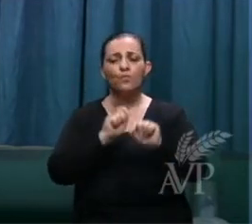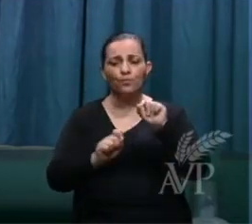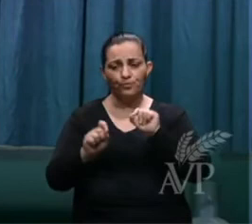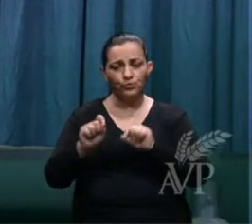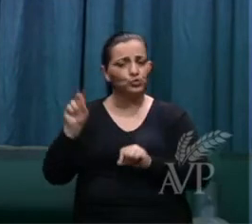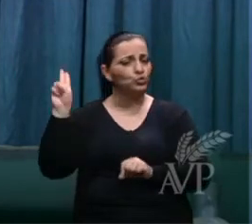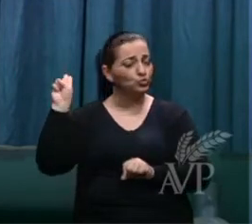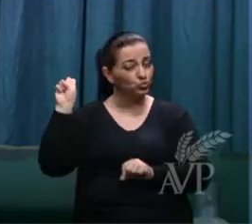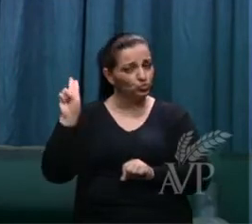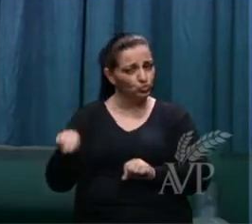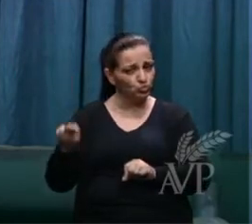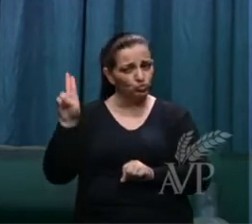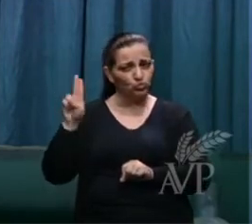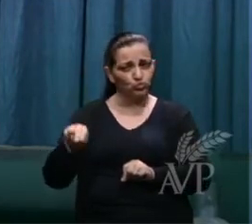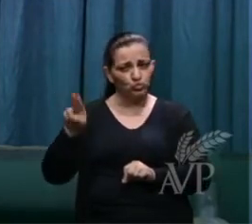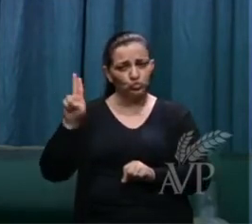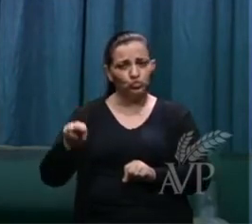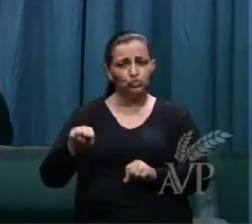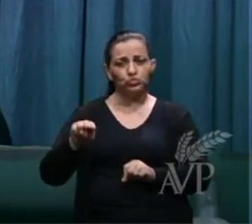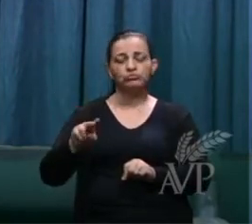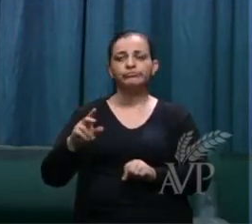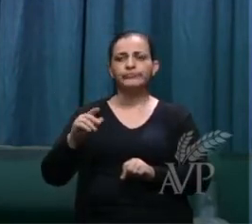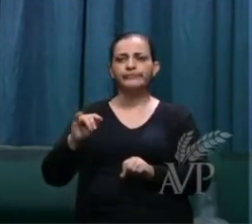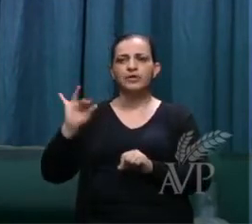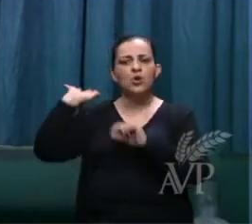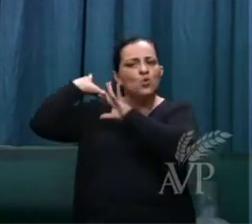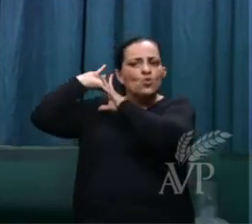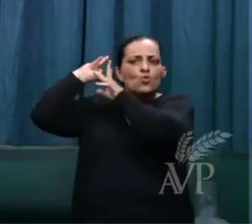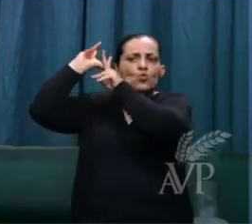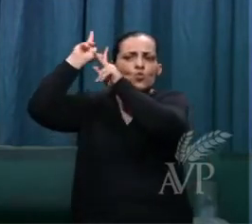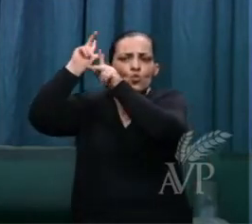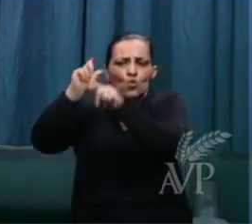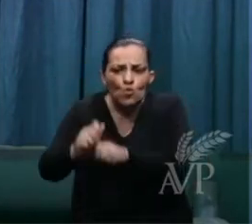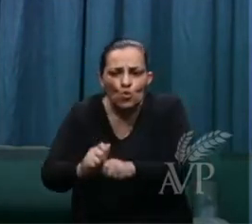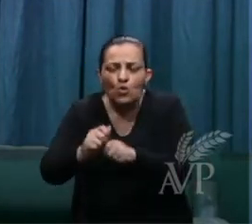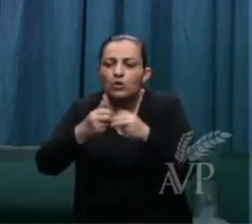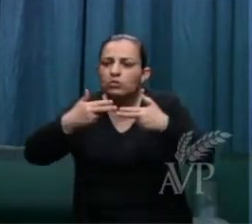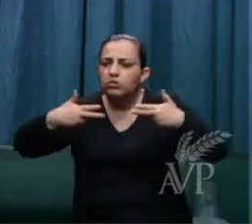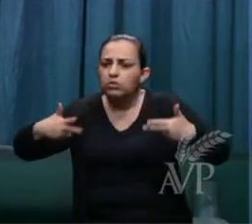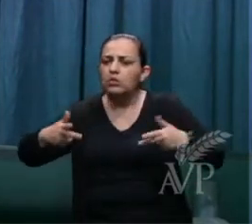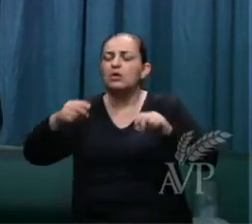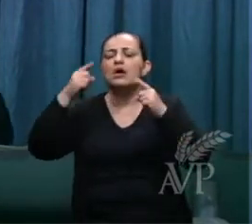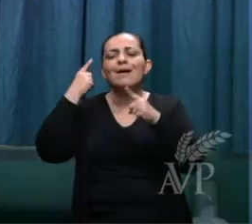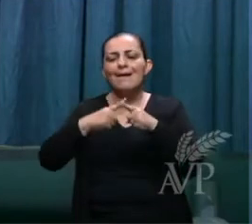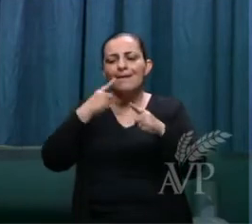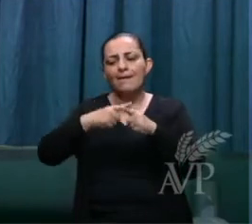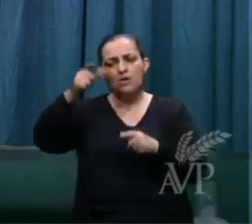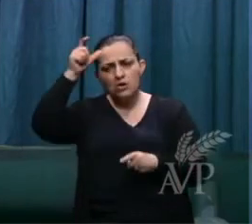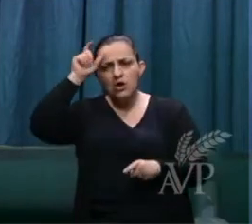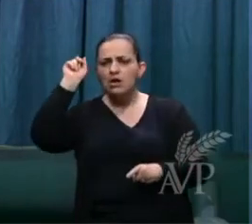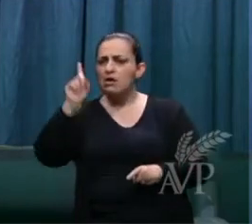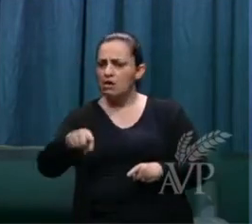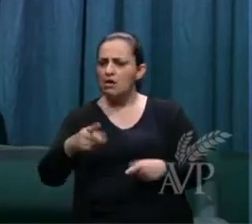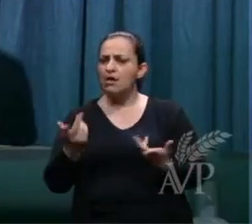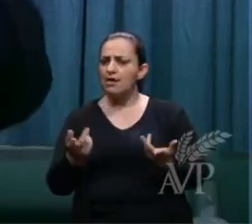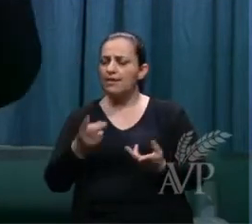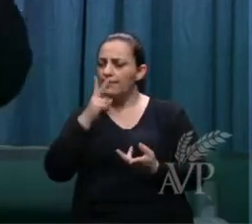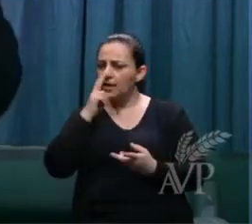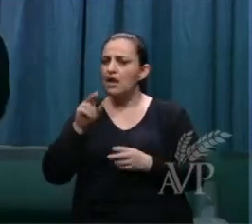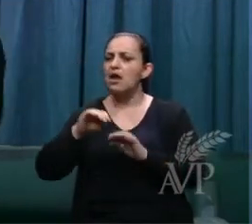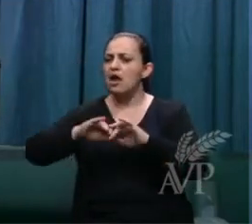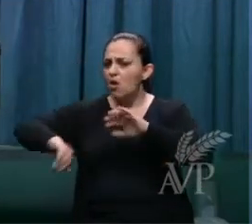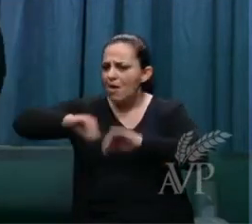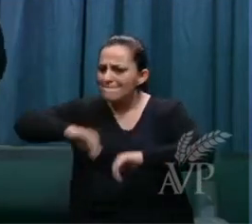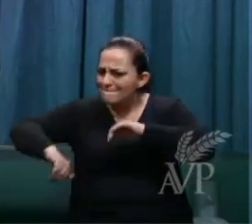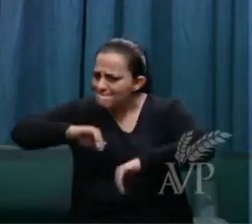seja você um coveiro porque isso é o que o diabo é ele vai